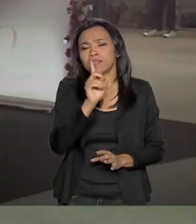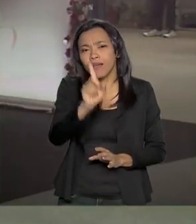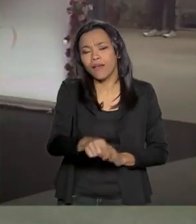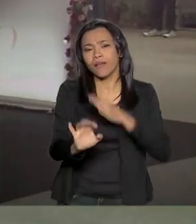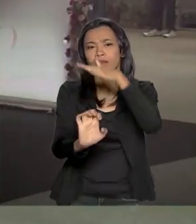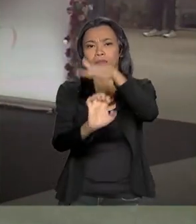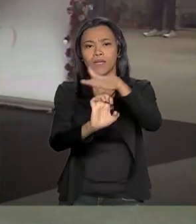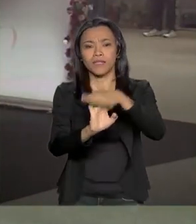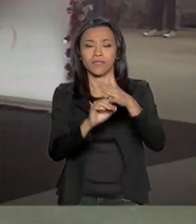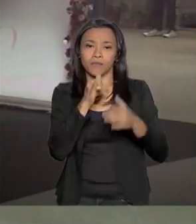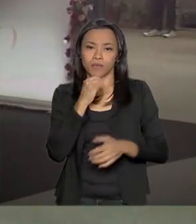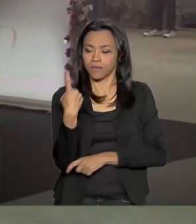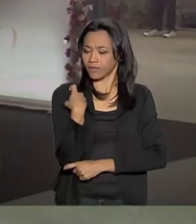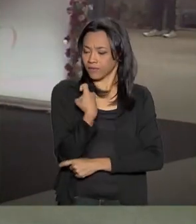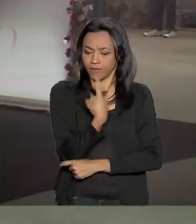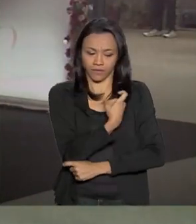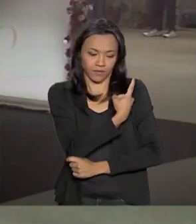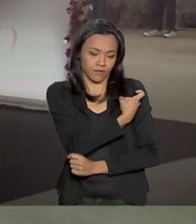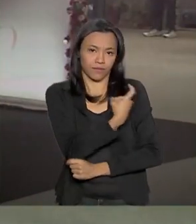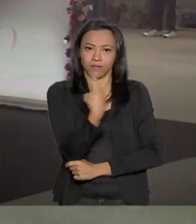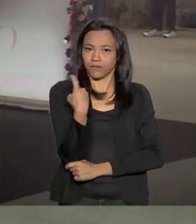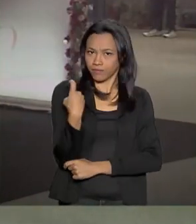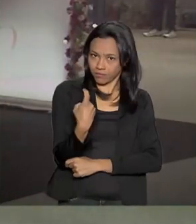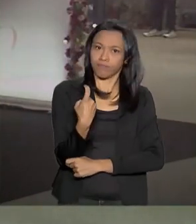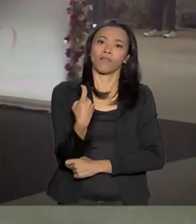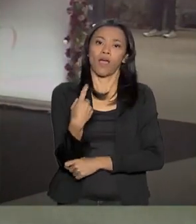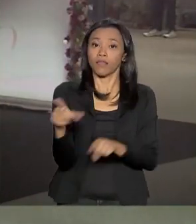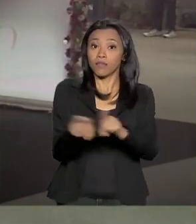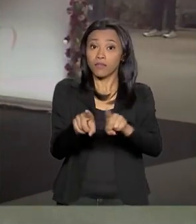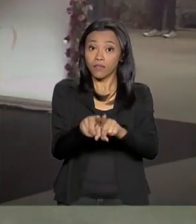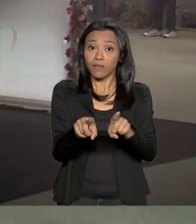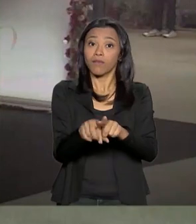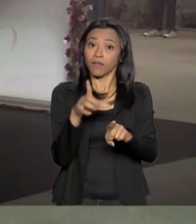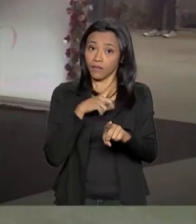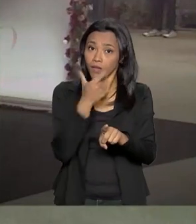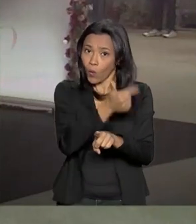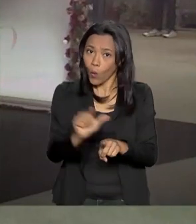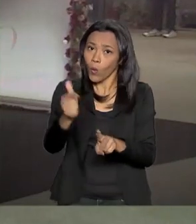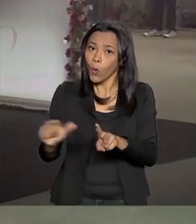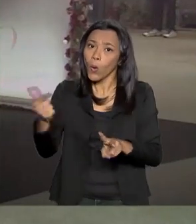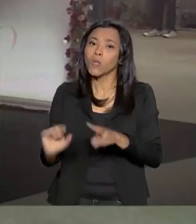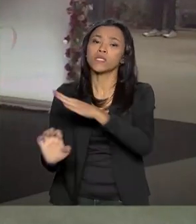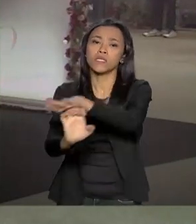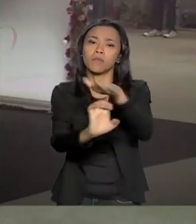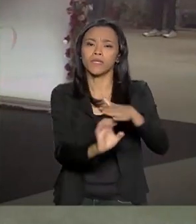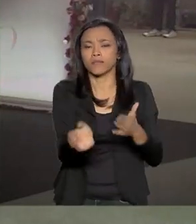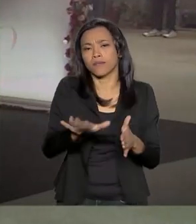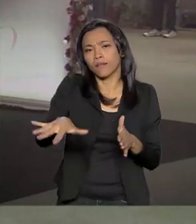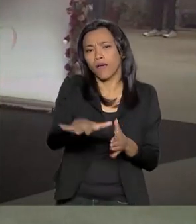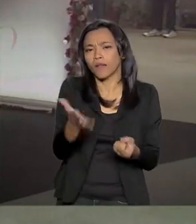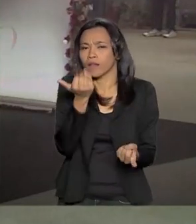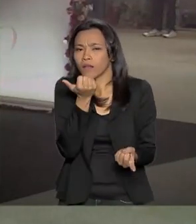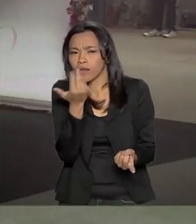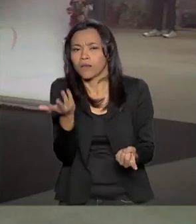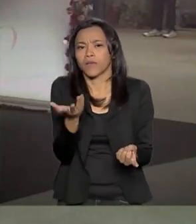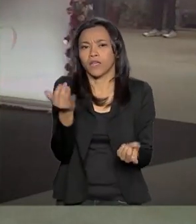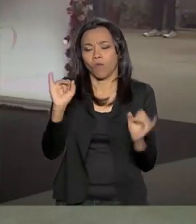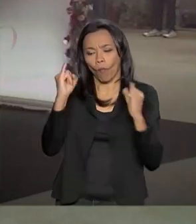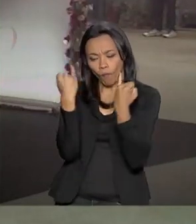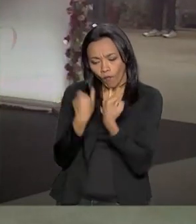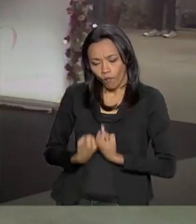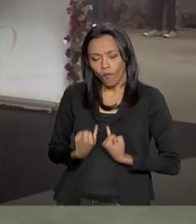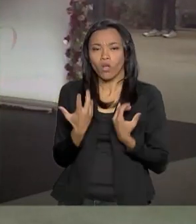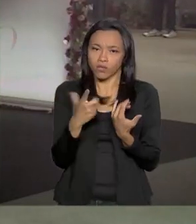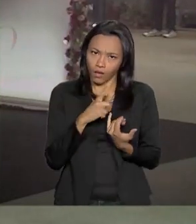de cosméticos. Mas há também empresas do setor de suplementos alimentares, para quem quer fazer regime, até mesmo